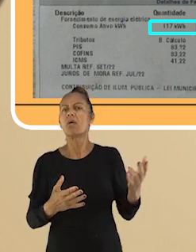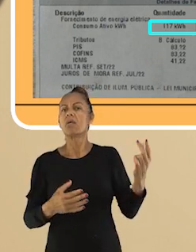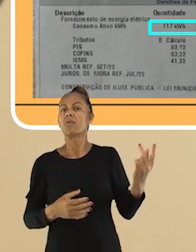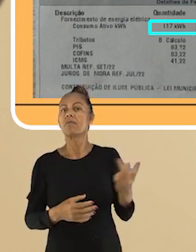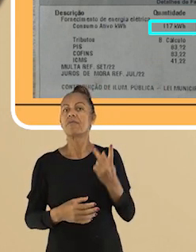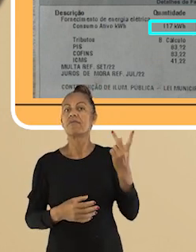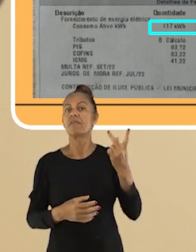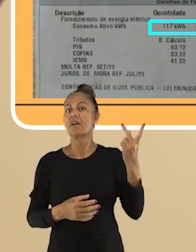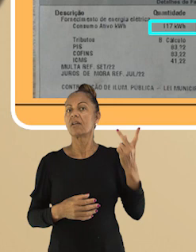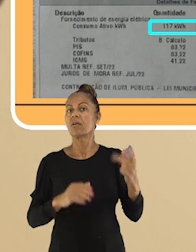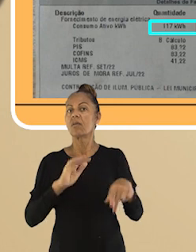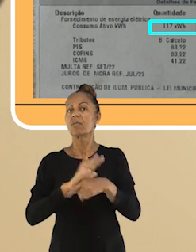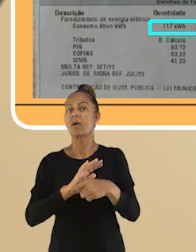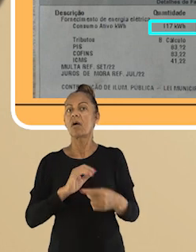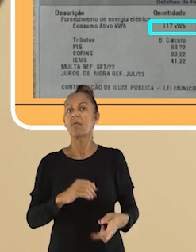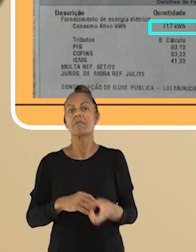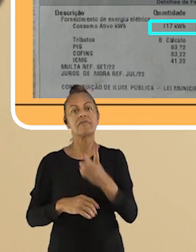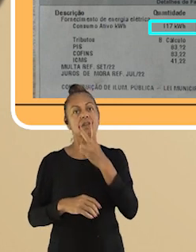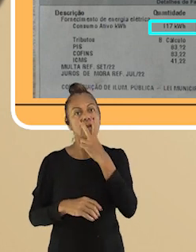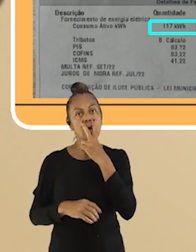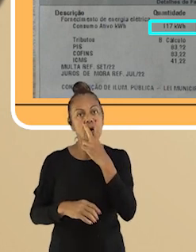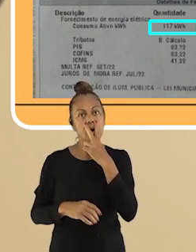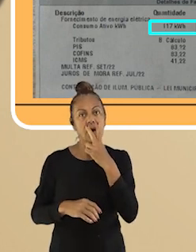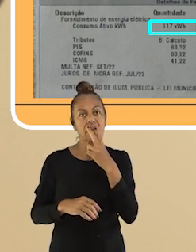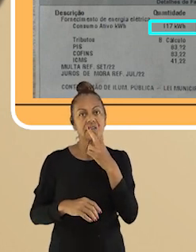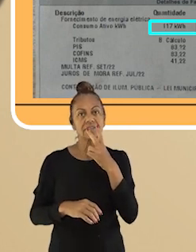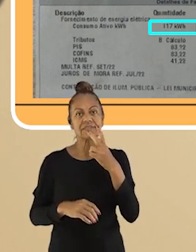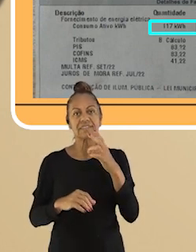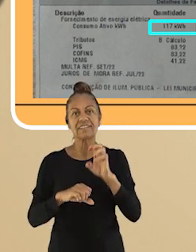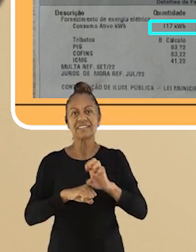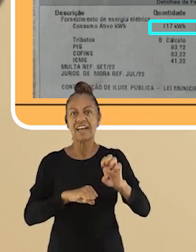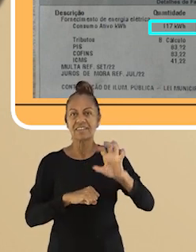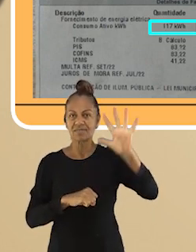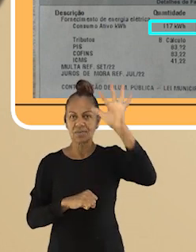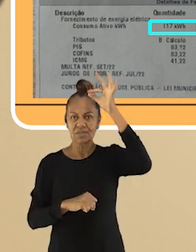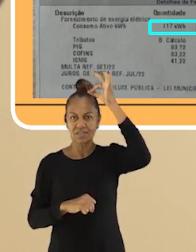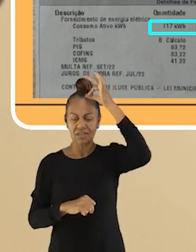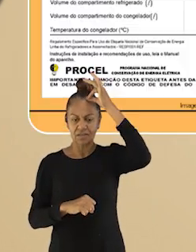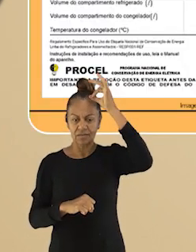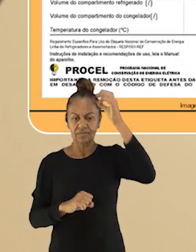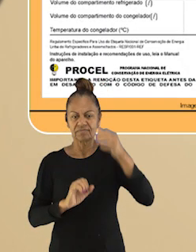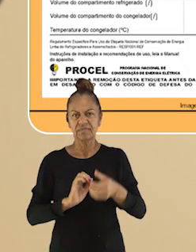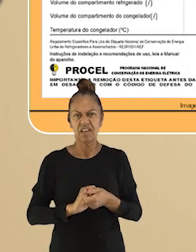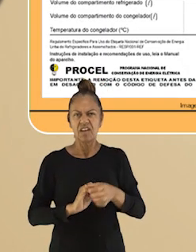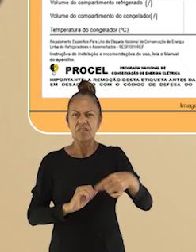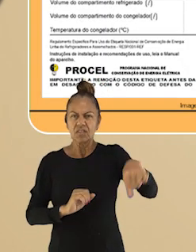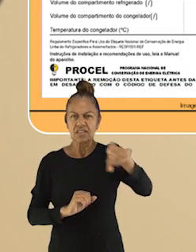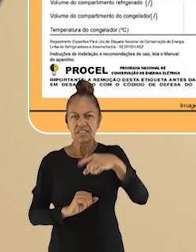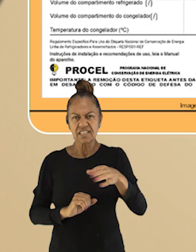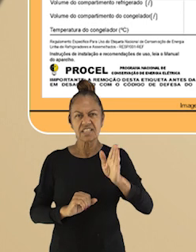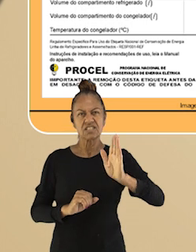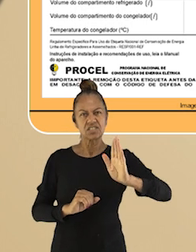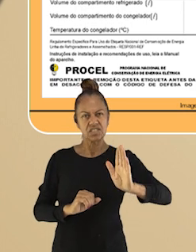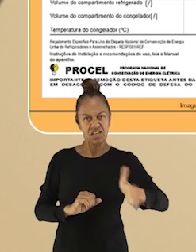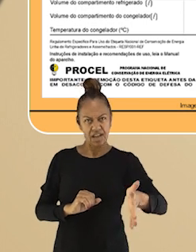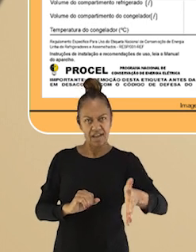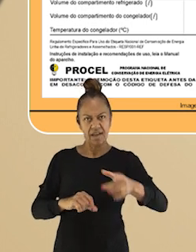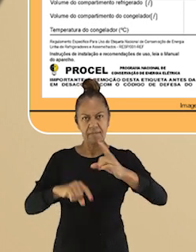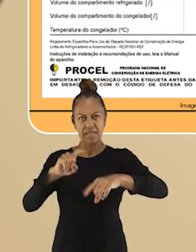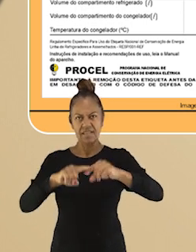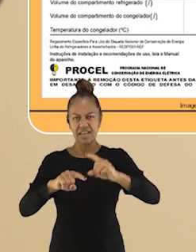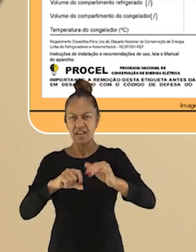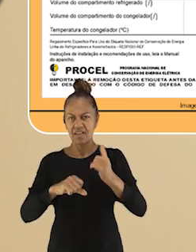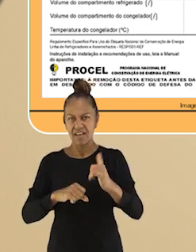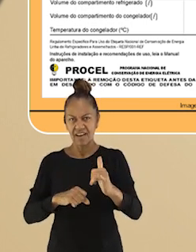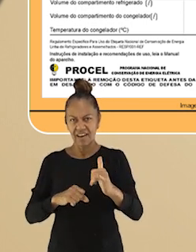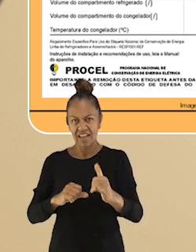mensal, anual e o valor da tarifa em Vitória no Espírito Santo. Por acaso, você já viu